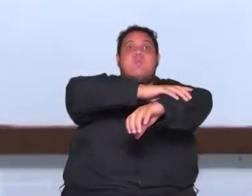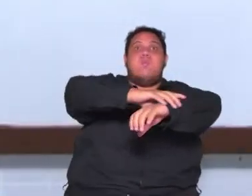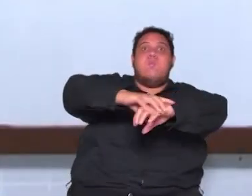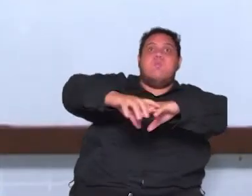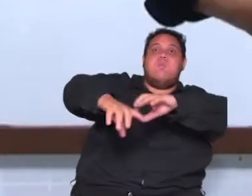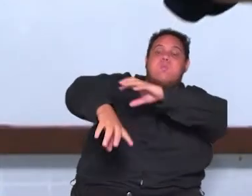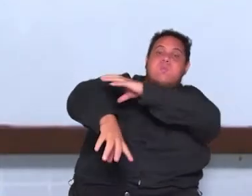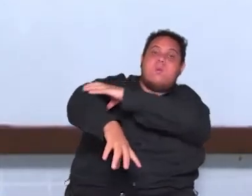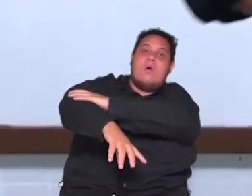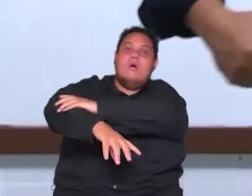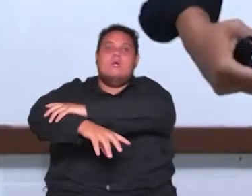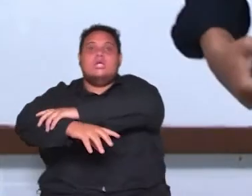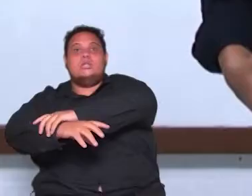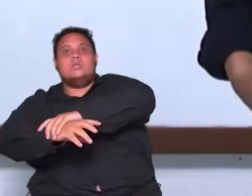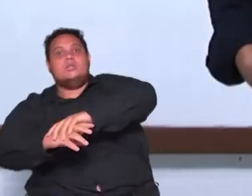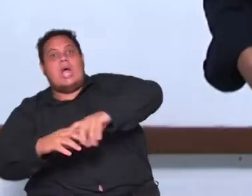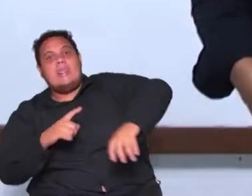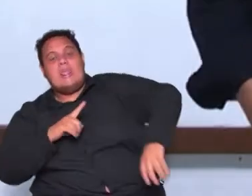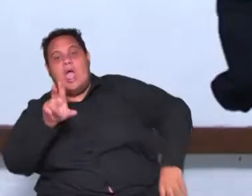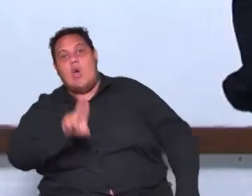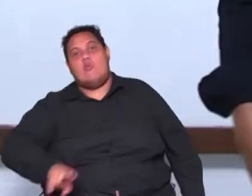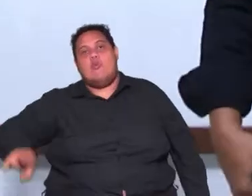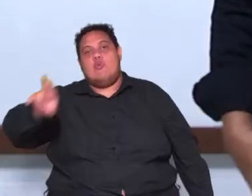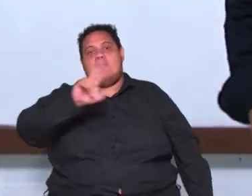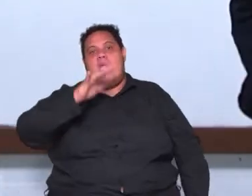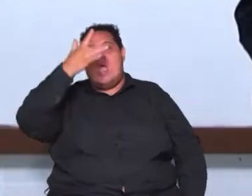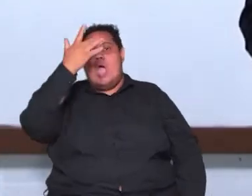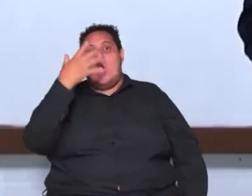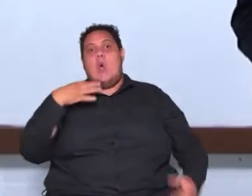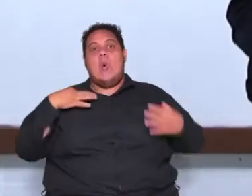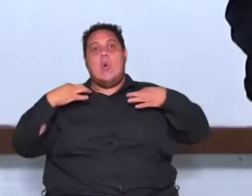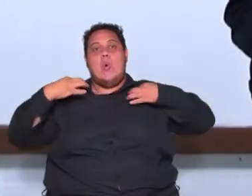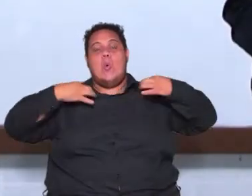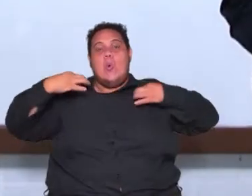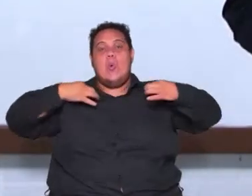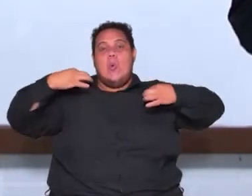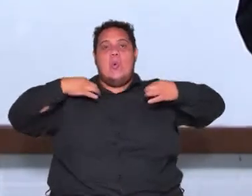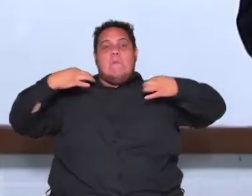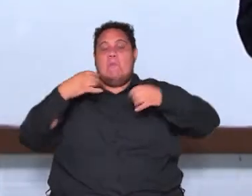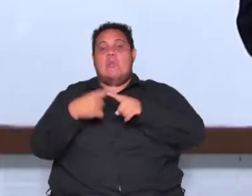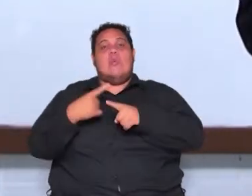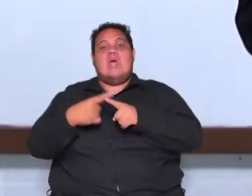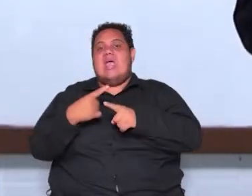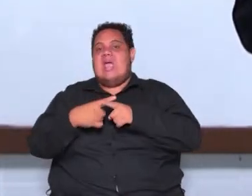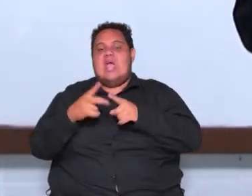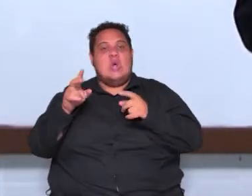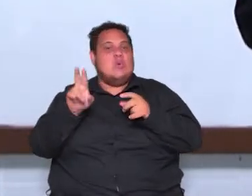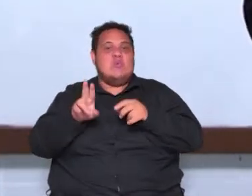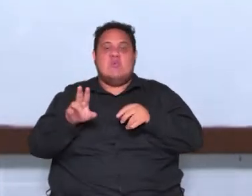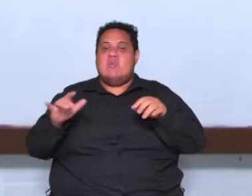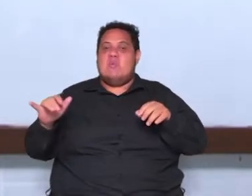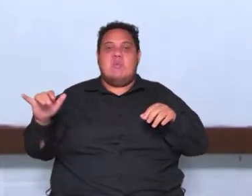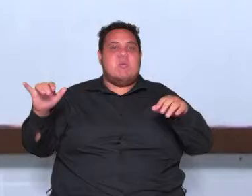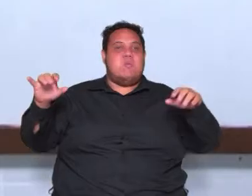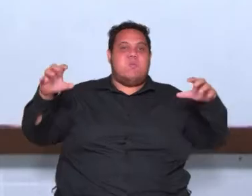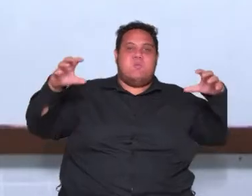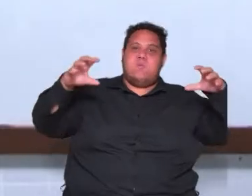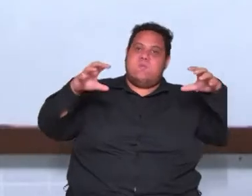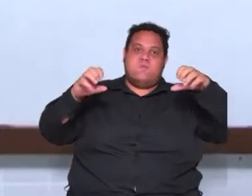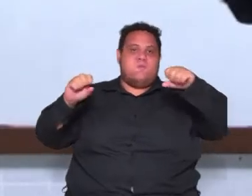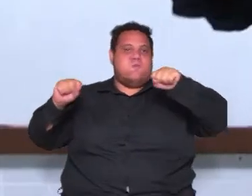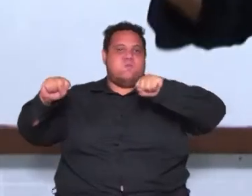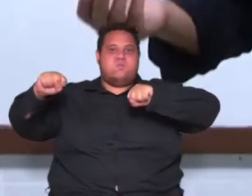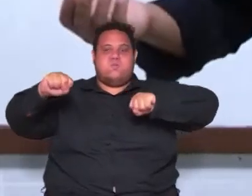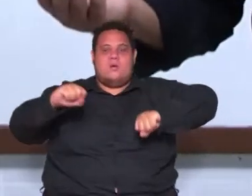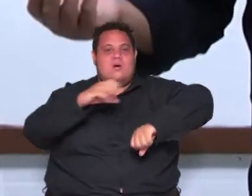passos e eles tem que usar roupas adequadas peso nos pés e tudo para não sair voando por aí e aí o que que Isaac Newton